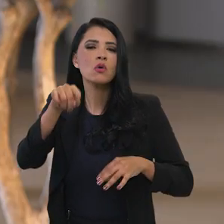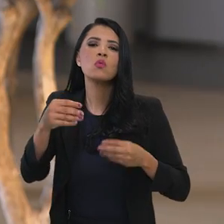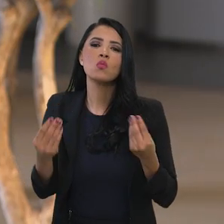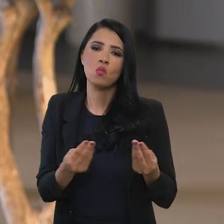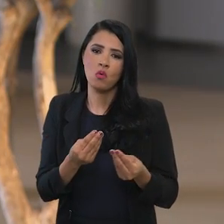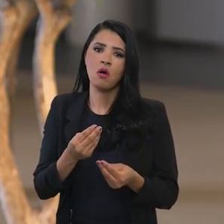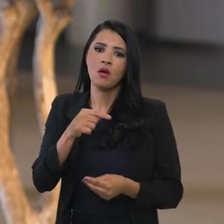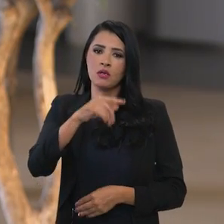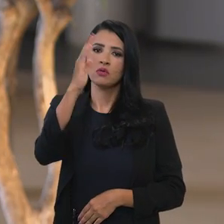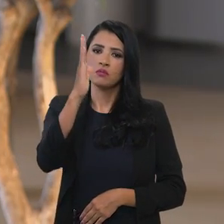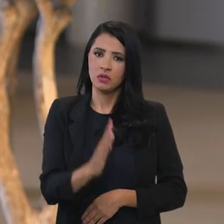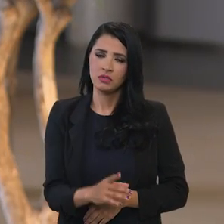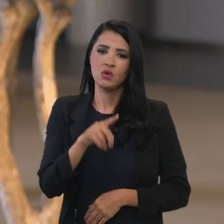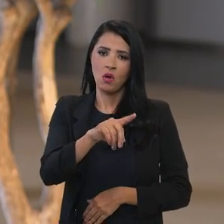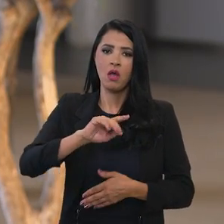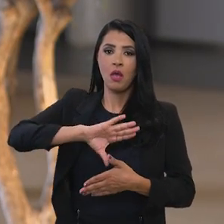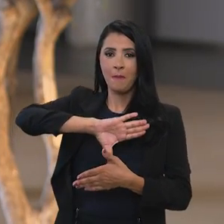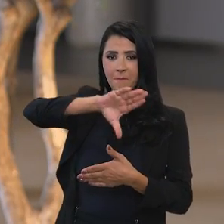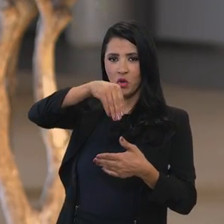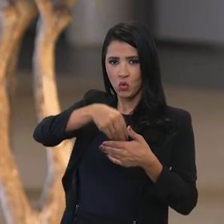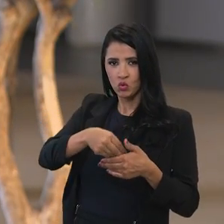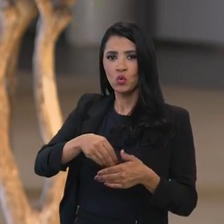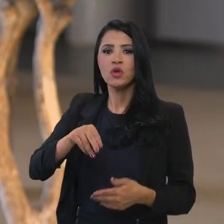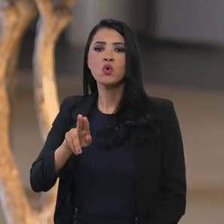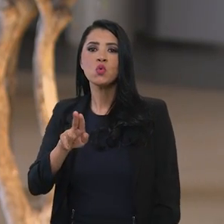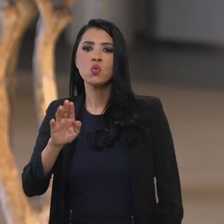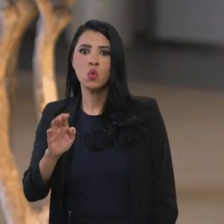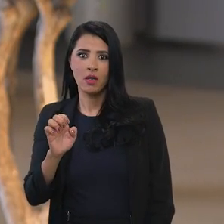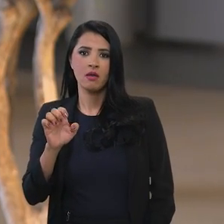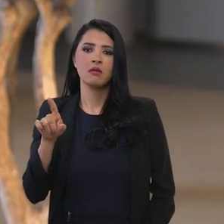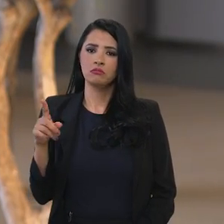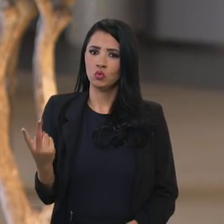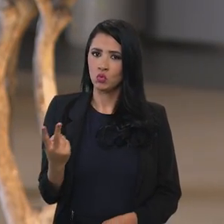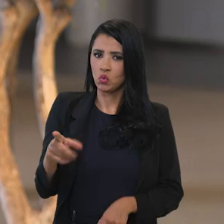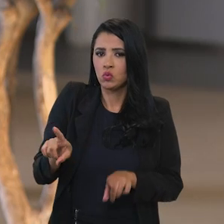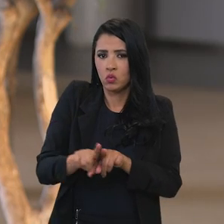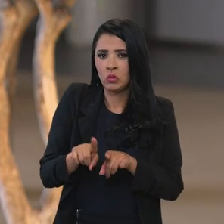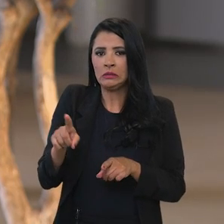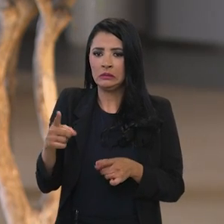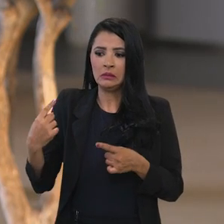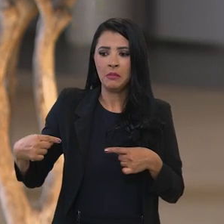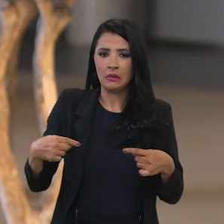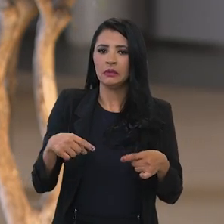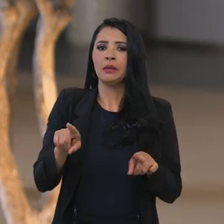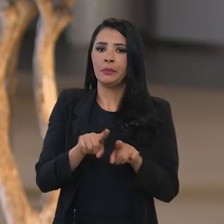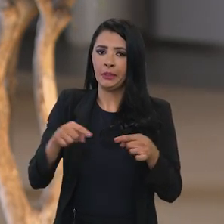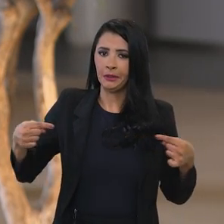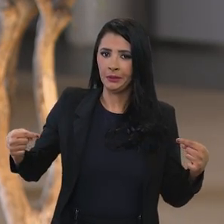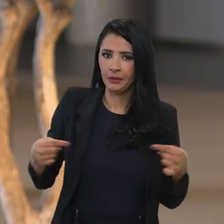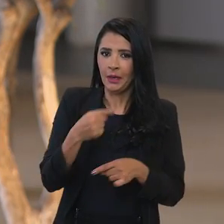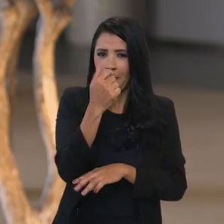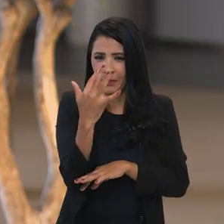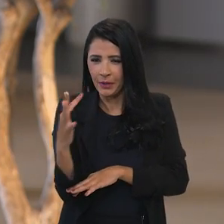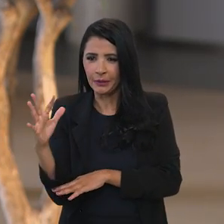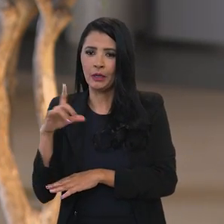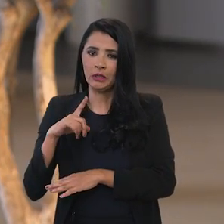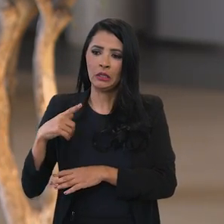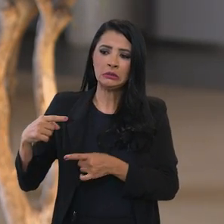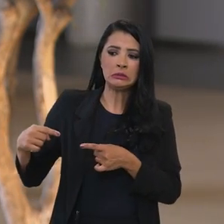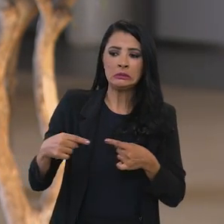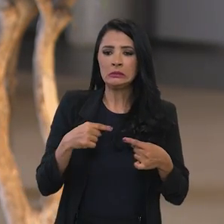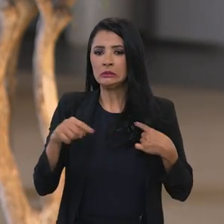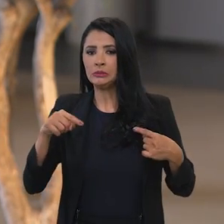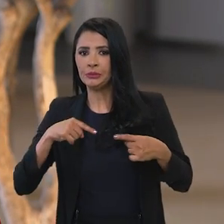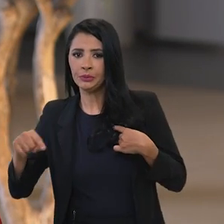pelo Brasil é Mercosul e União Europeia que também passa por questões ambientais alguns entraves